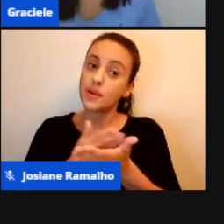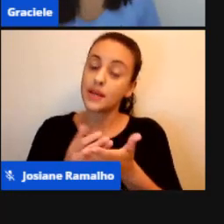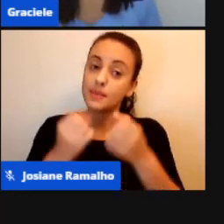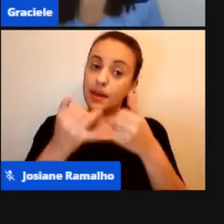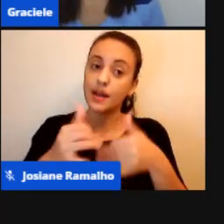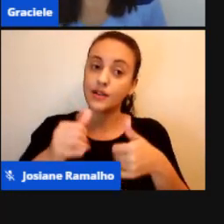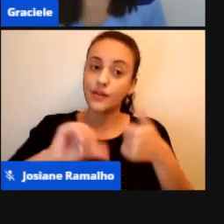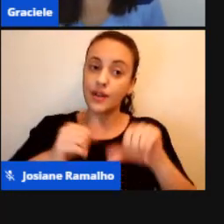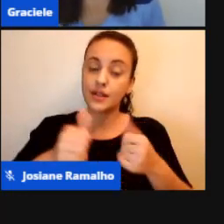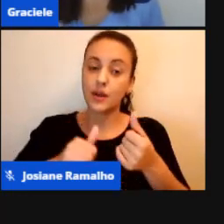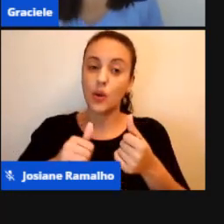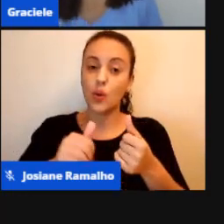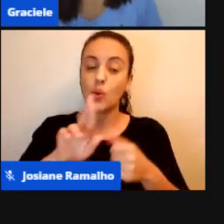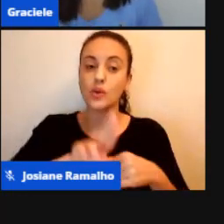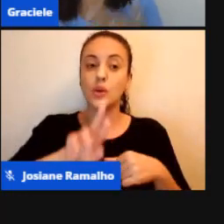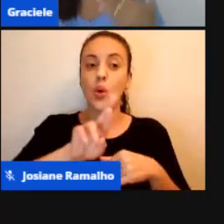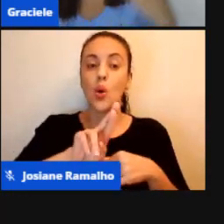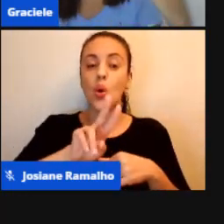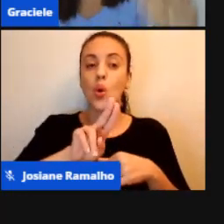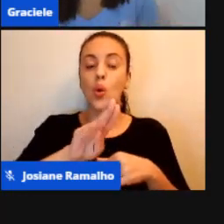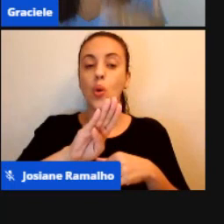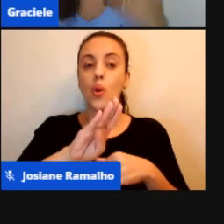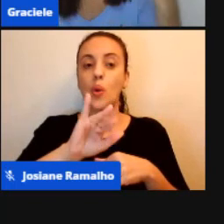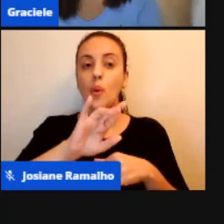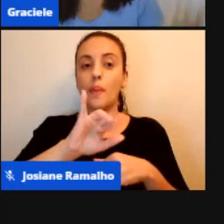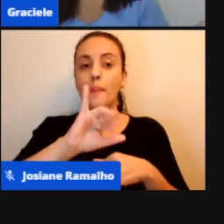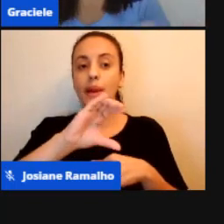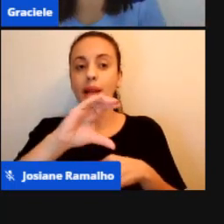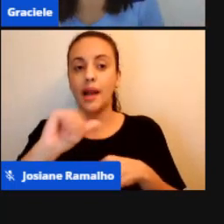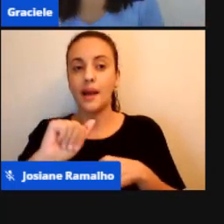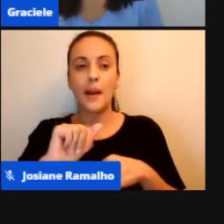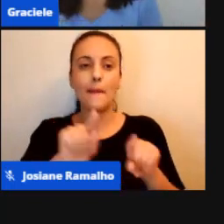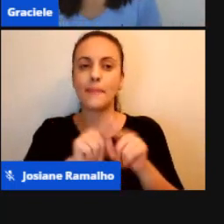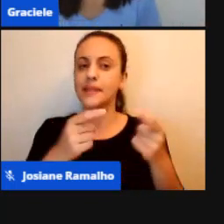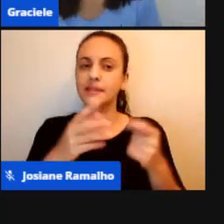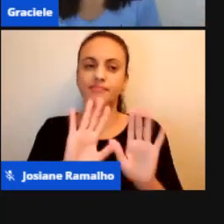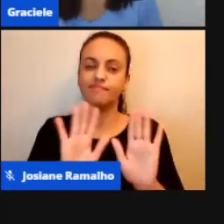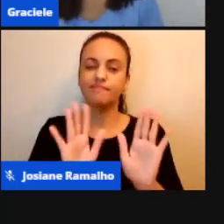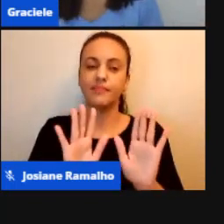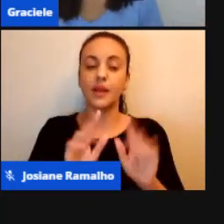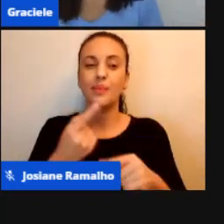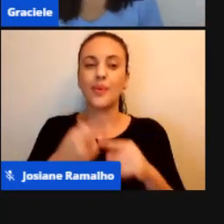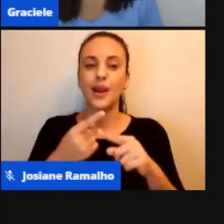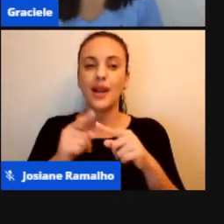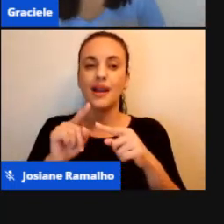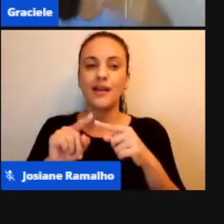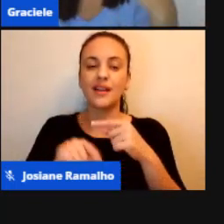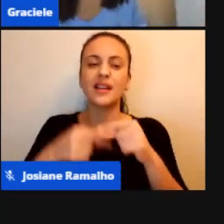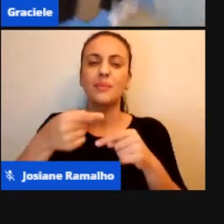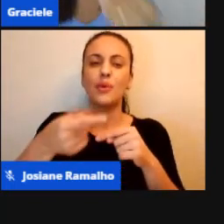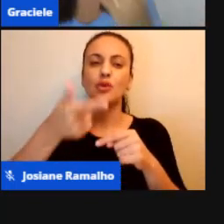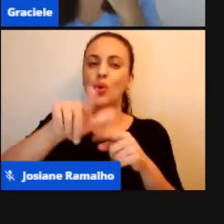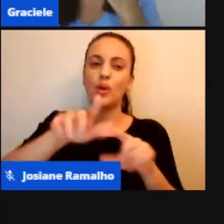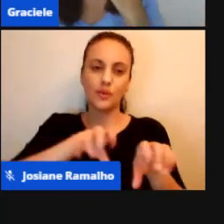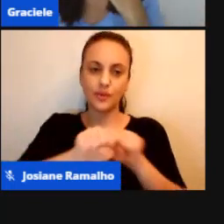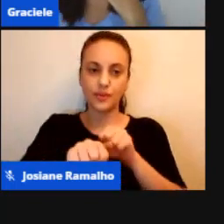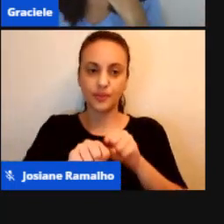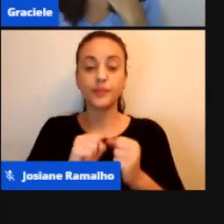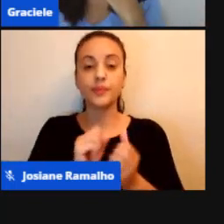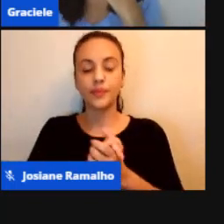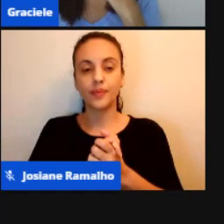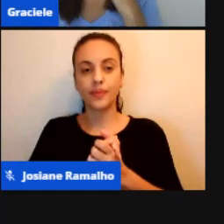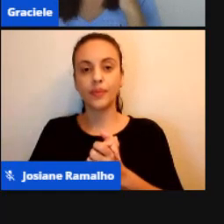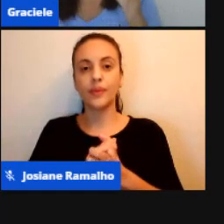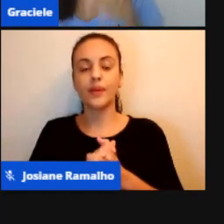Porém, eu não vou entrar nesse assunto porque seria uma outra temática de uma outra formação. Ok? Então, vamos passar para o